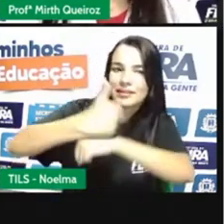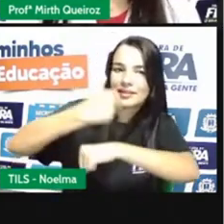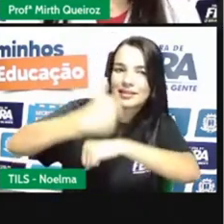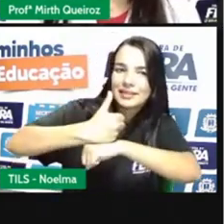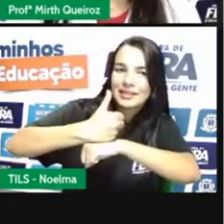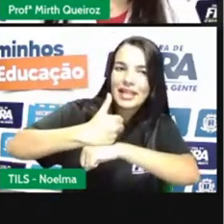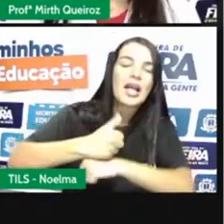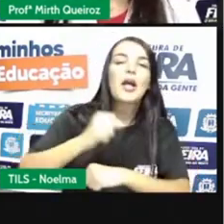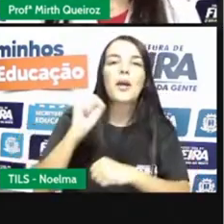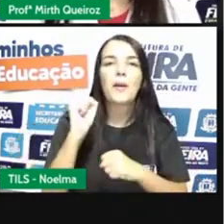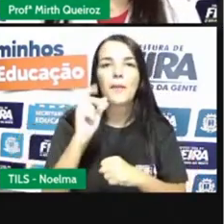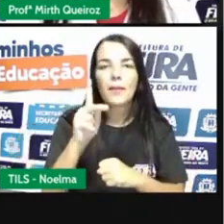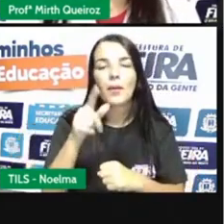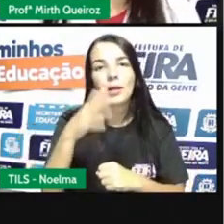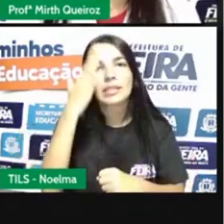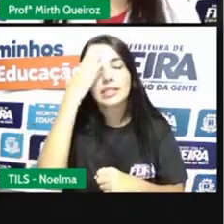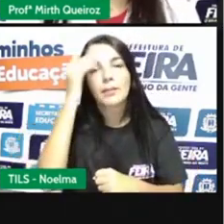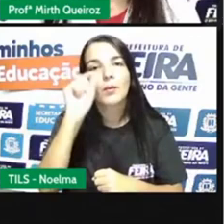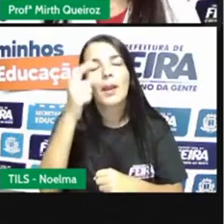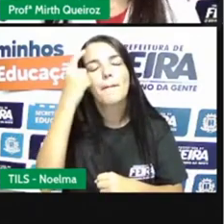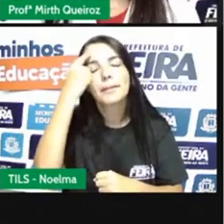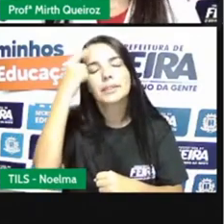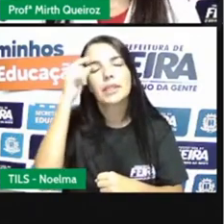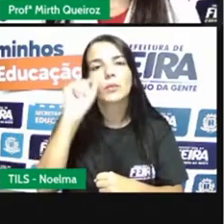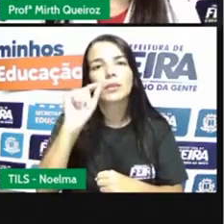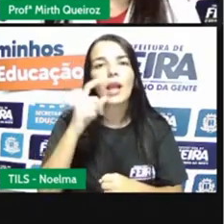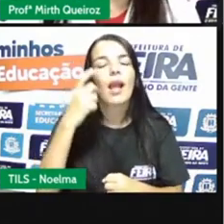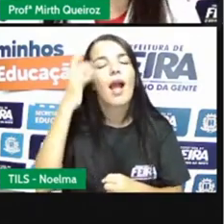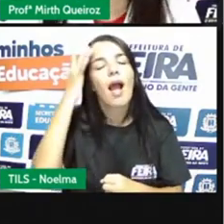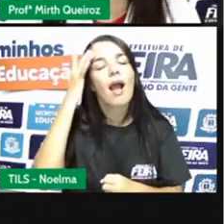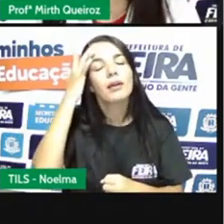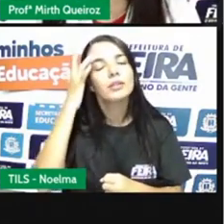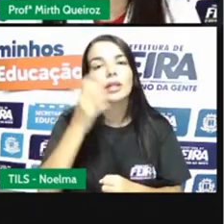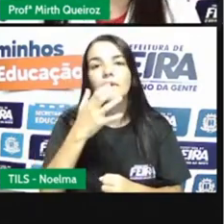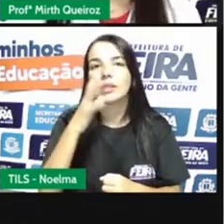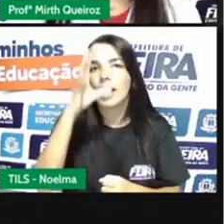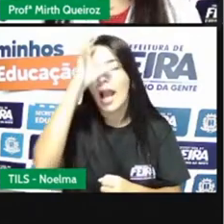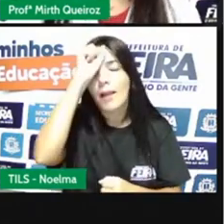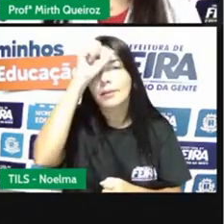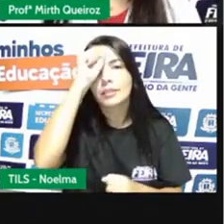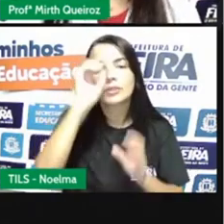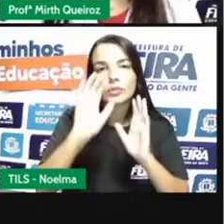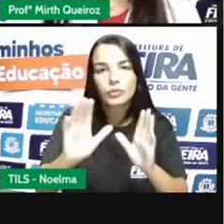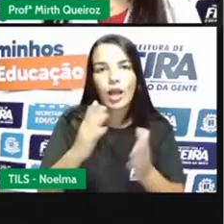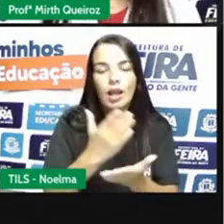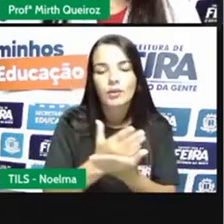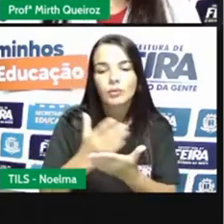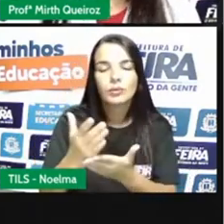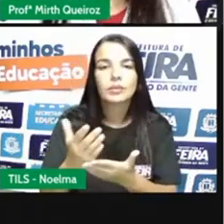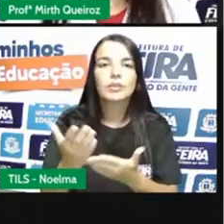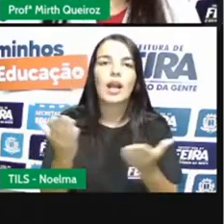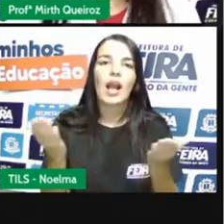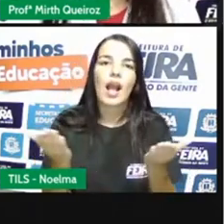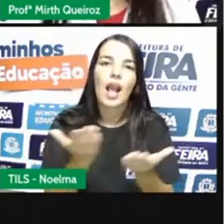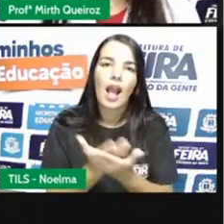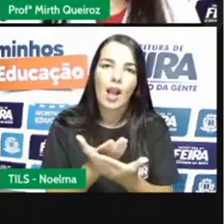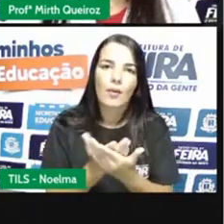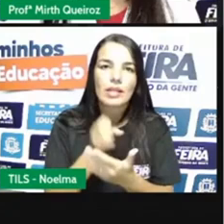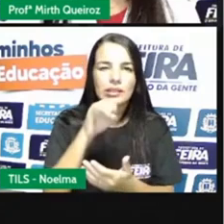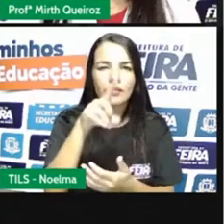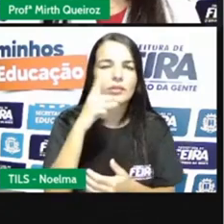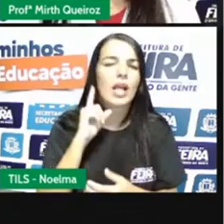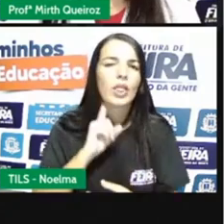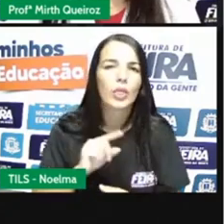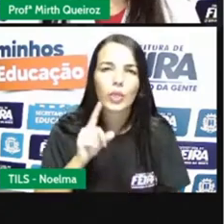a gente quer saber o que vocês estão pensando o que vocês estão achando que vocês aprenderam durante essa aula se vocês sentirem qualquer